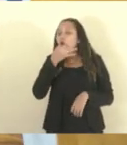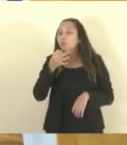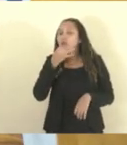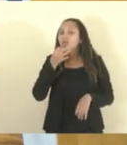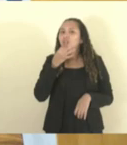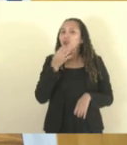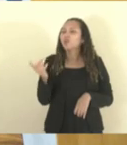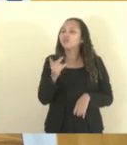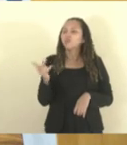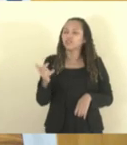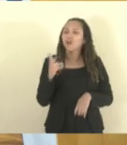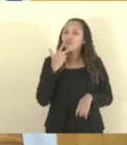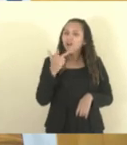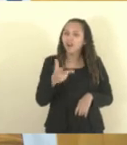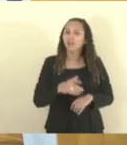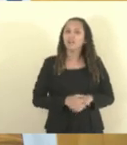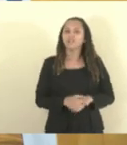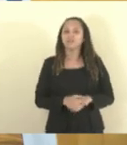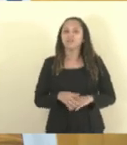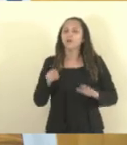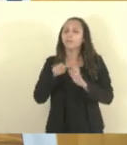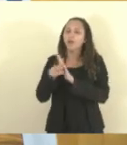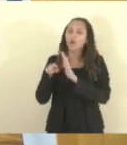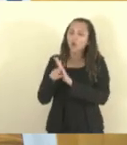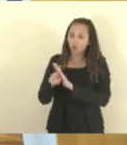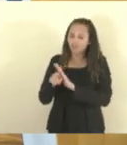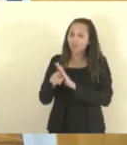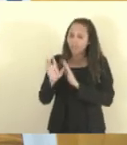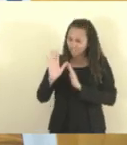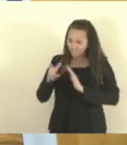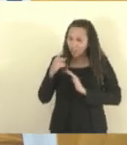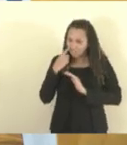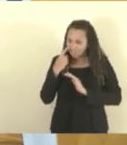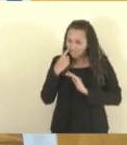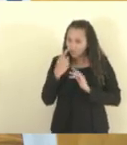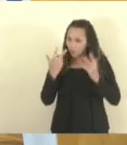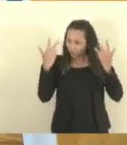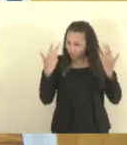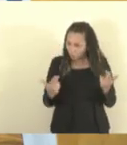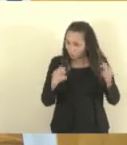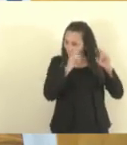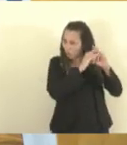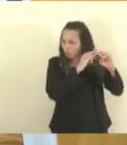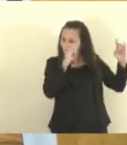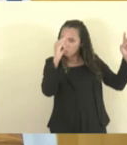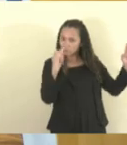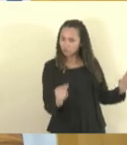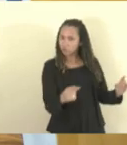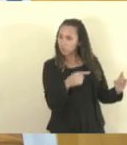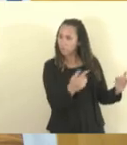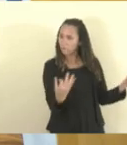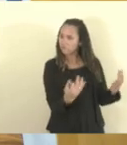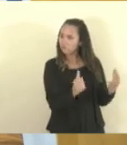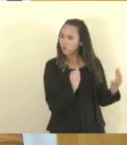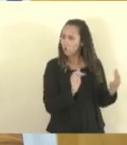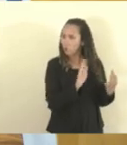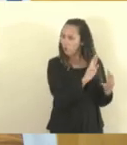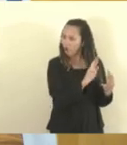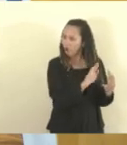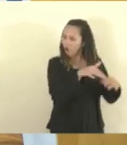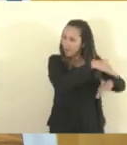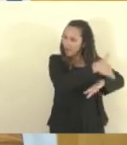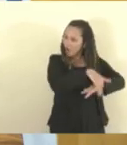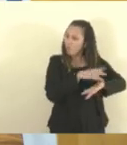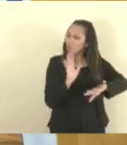fico a pergunta aos dois deputados, novos deputados, se já viram no Espírito Santo uma estrutura como aquela de rua.